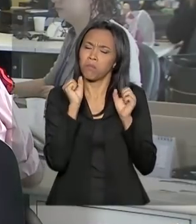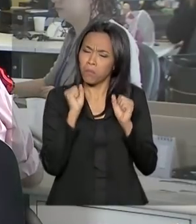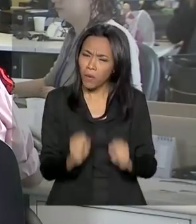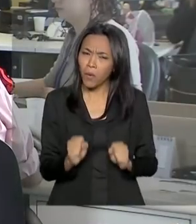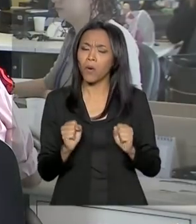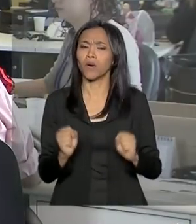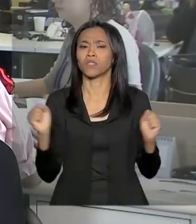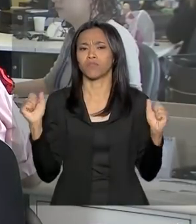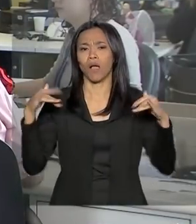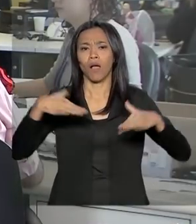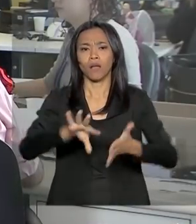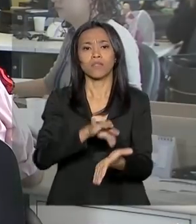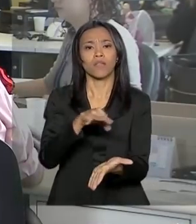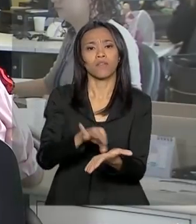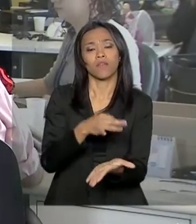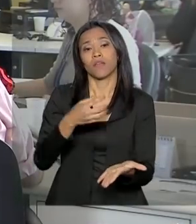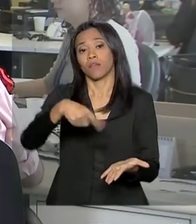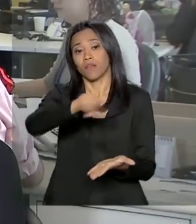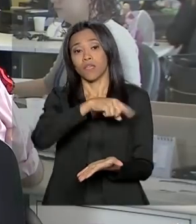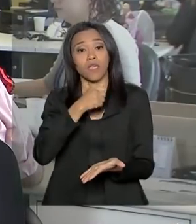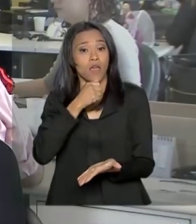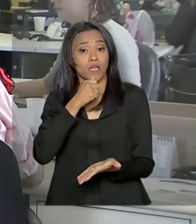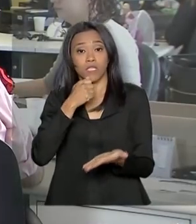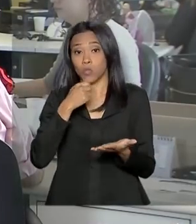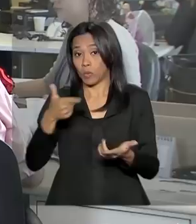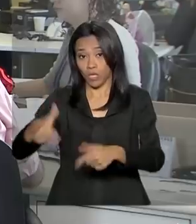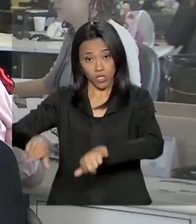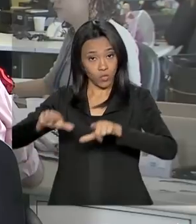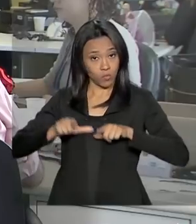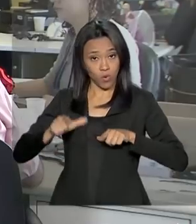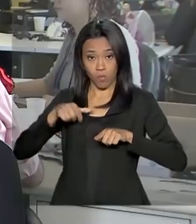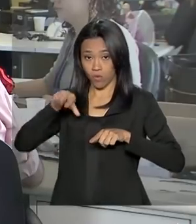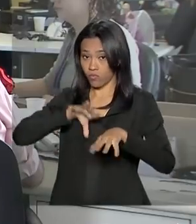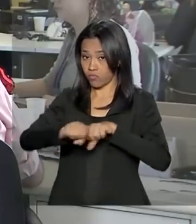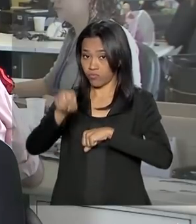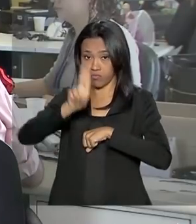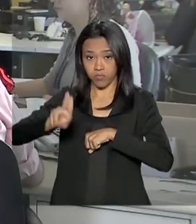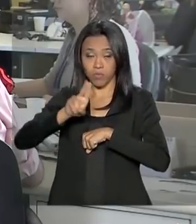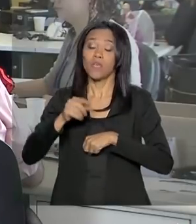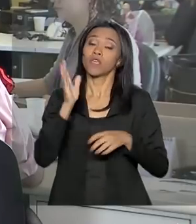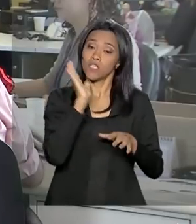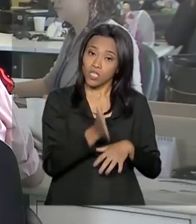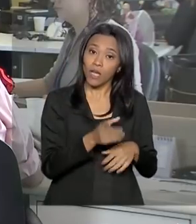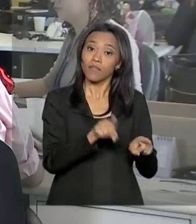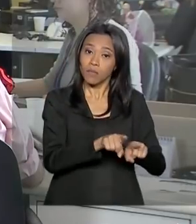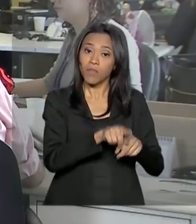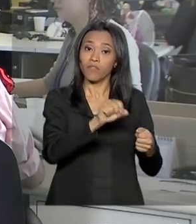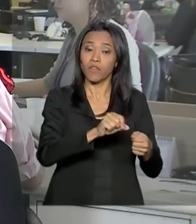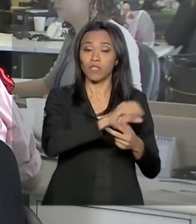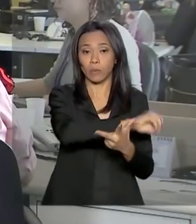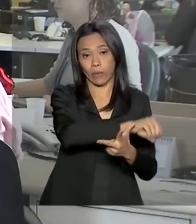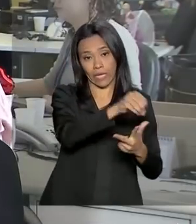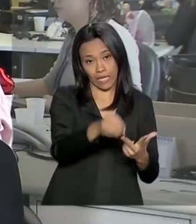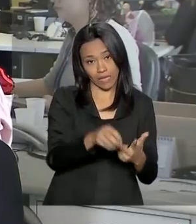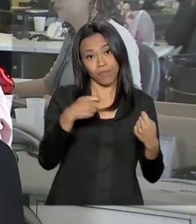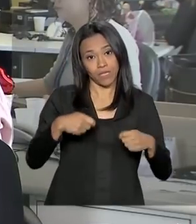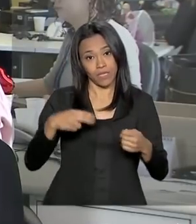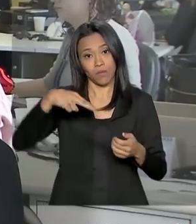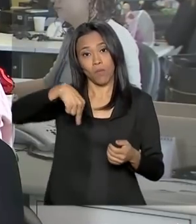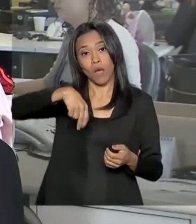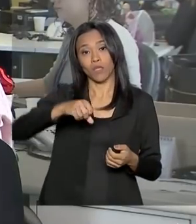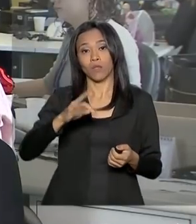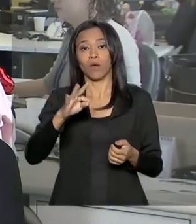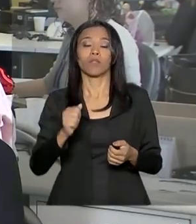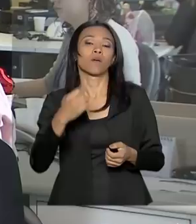inscrever no ProUni estudantes que não têm um diploma de curso superior e que fizeram o Enem 2018. É preciso ter obtido uma nota mínima de